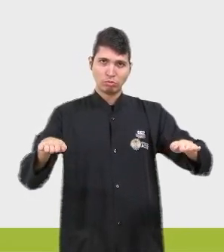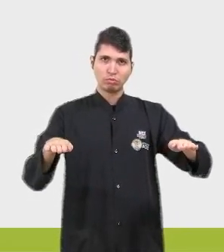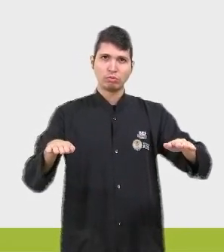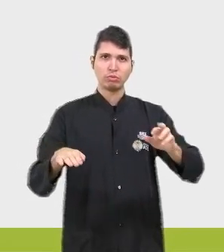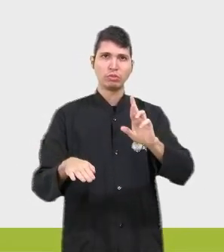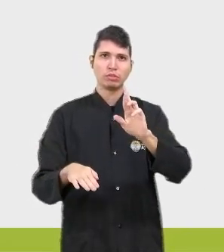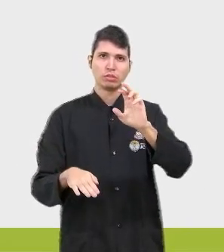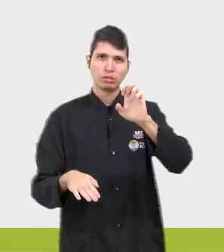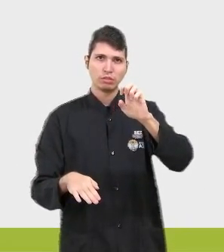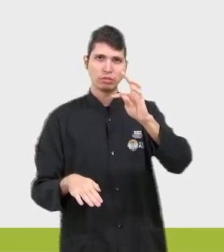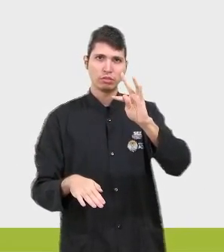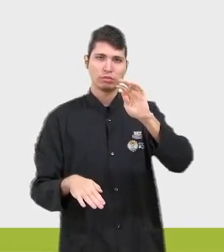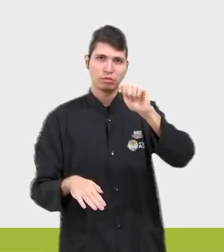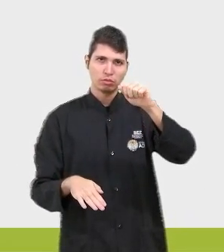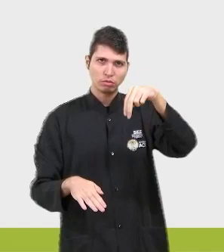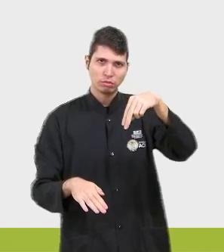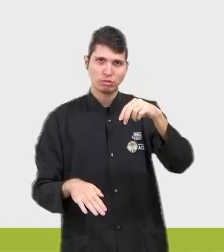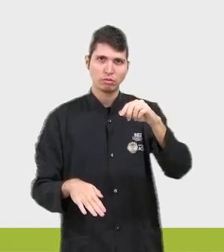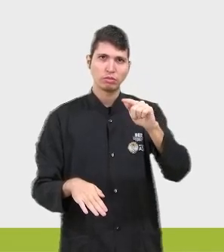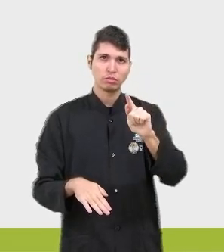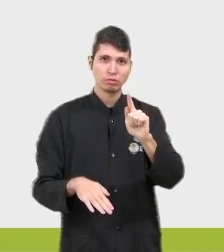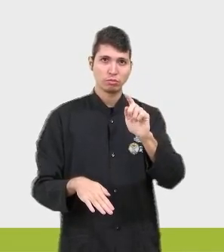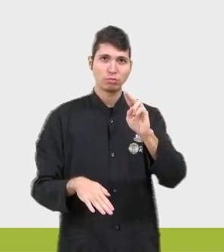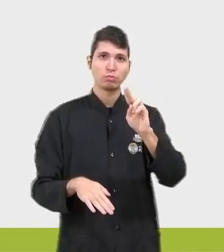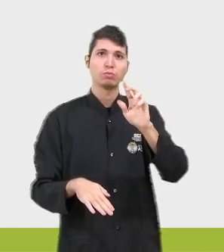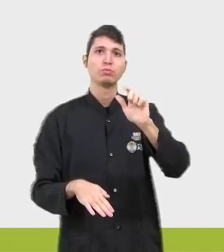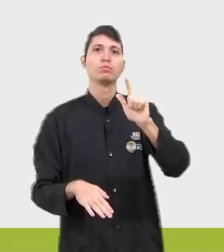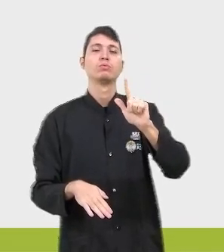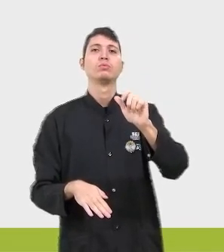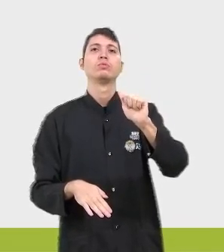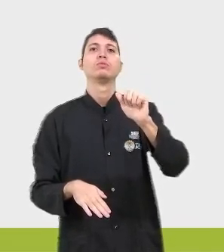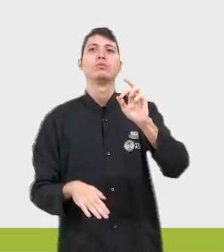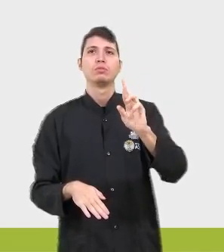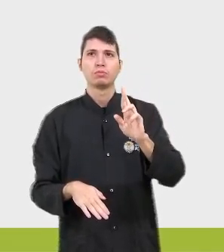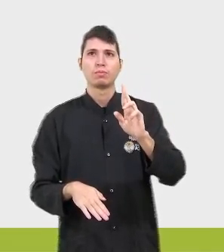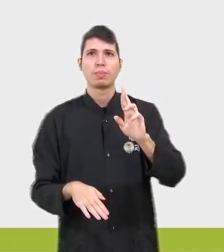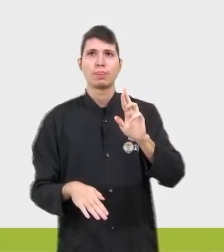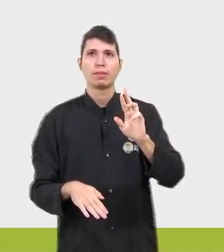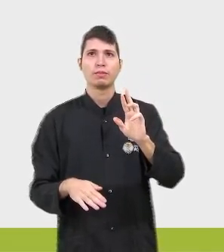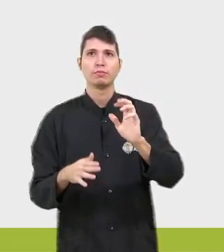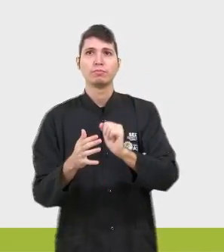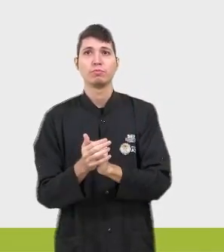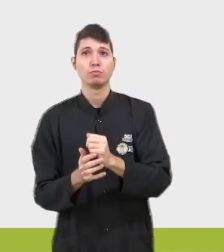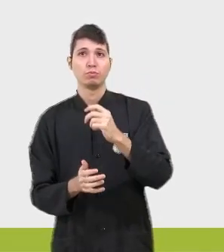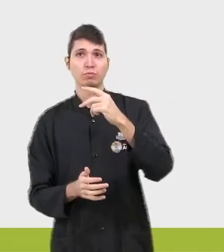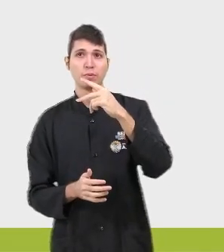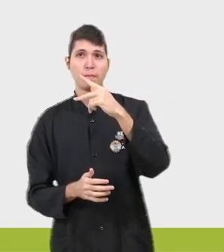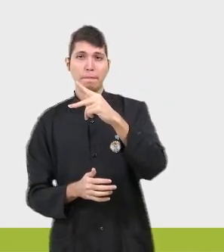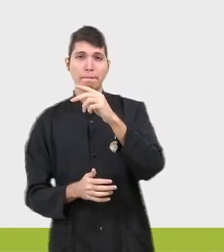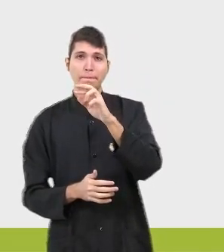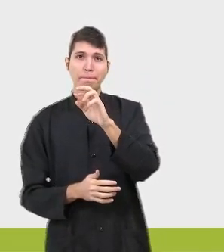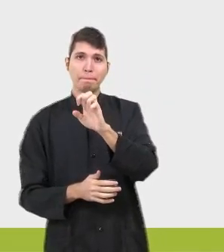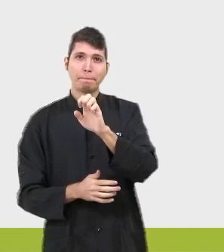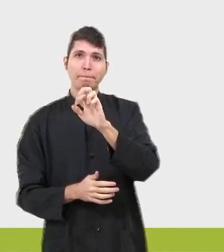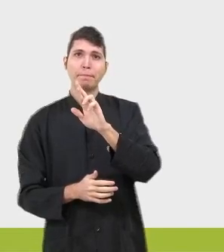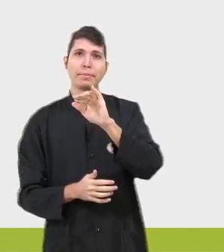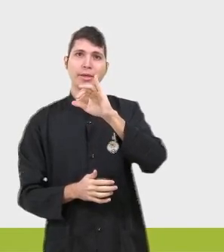no caderno, tá bom? O perímetro é de 40 metros, onde se pretende realizar uma única construção